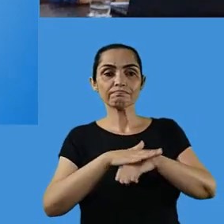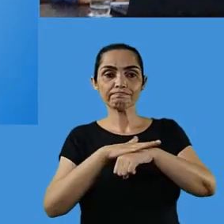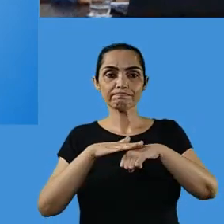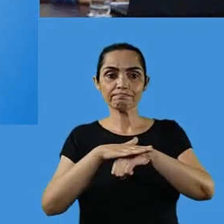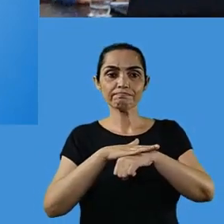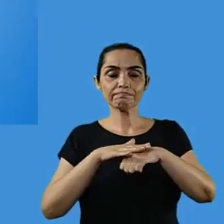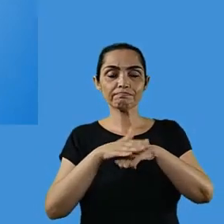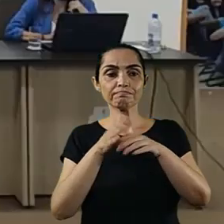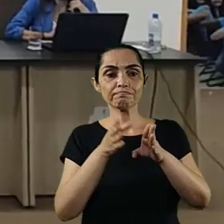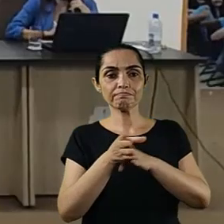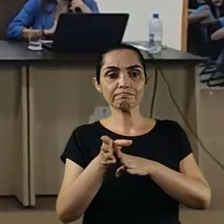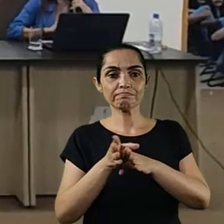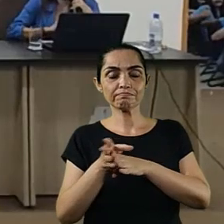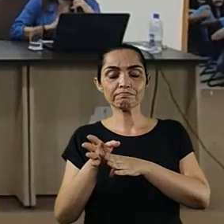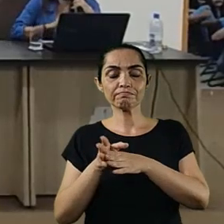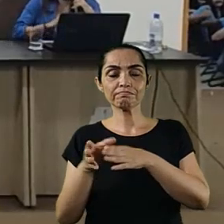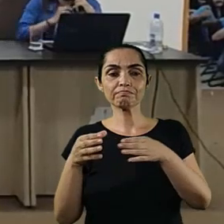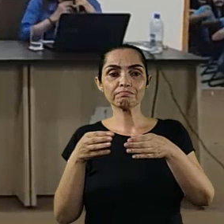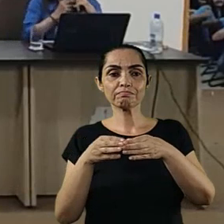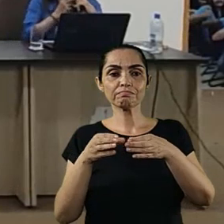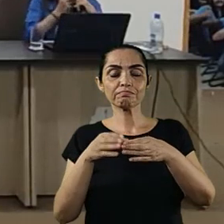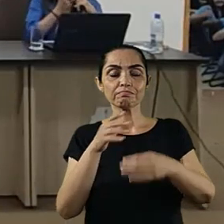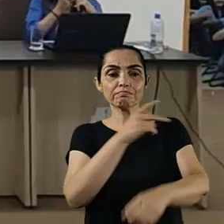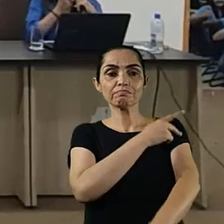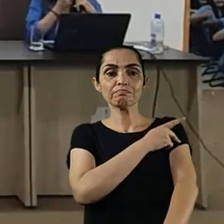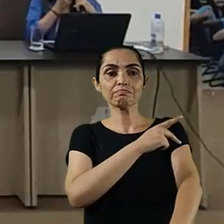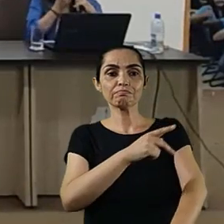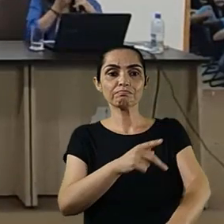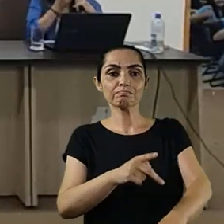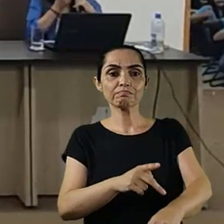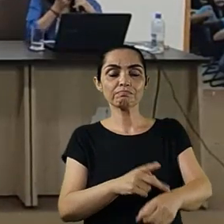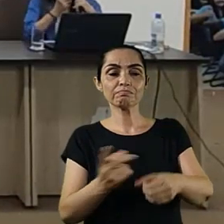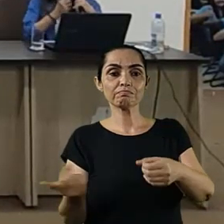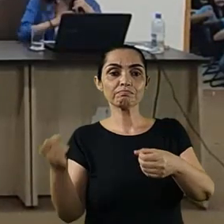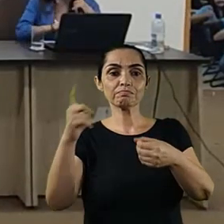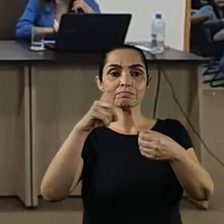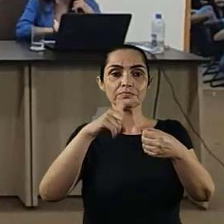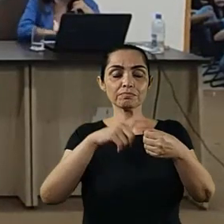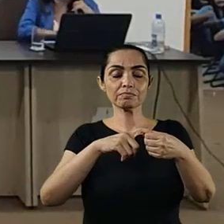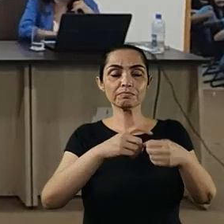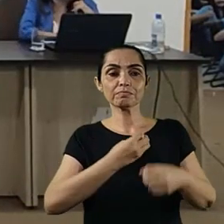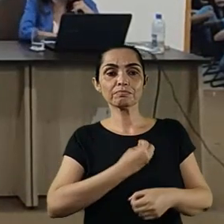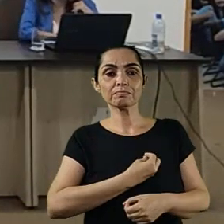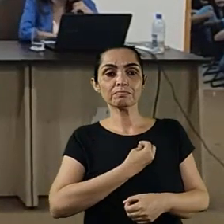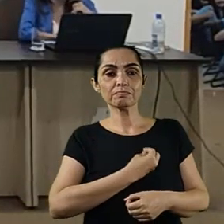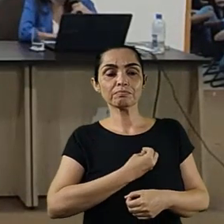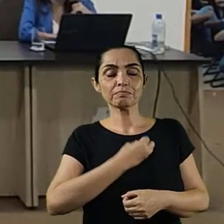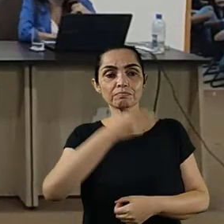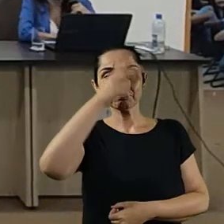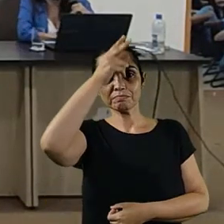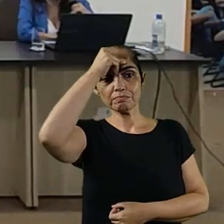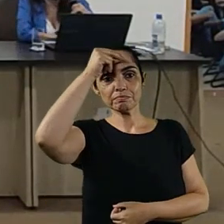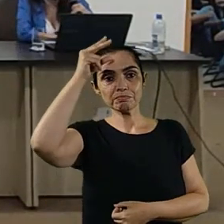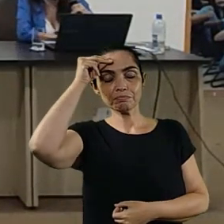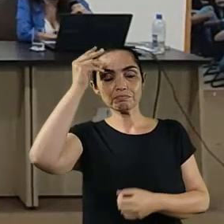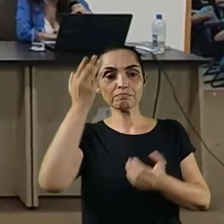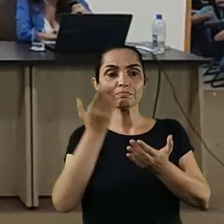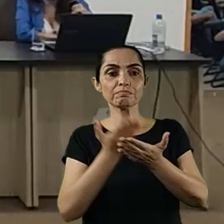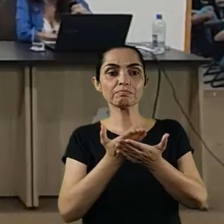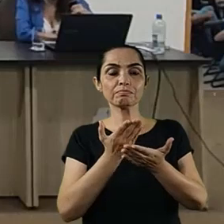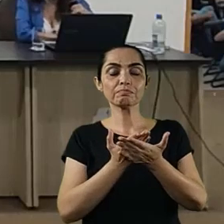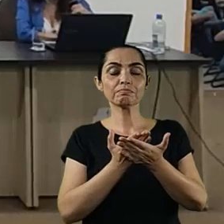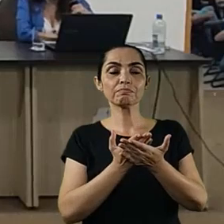orientações pedagógicas sobre o retorno presencial das aulas da REME, em nome da